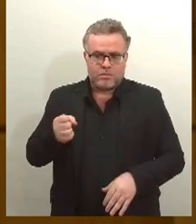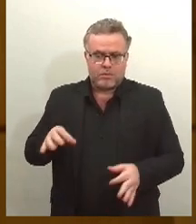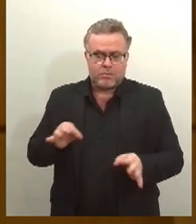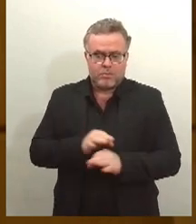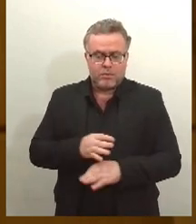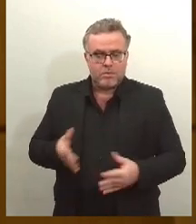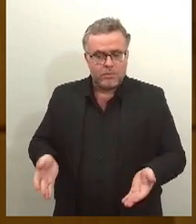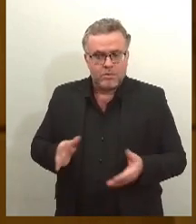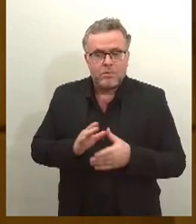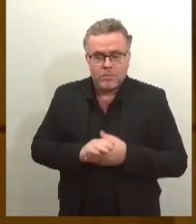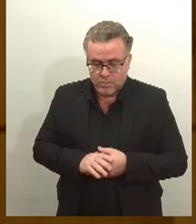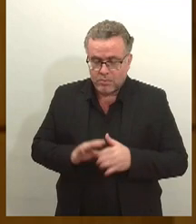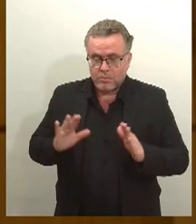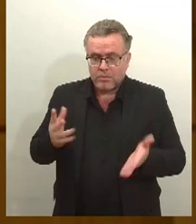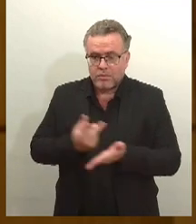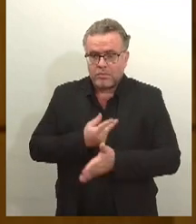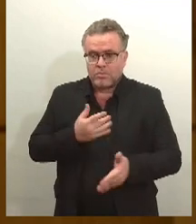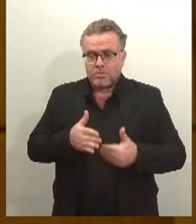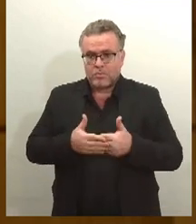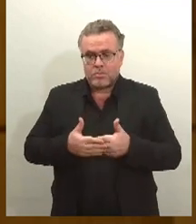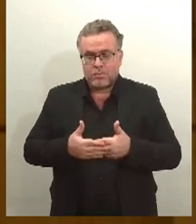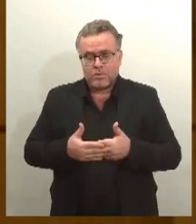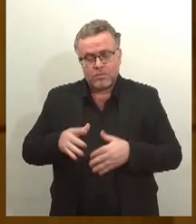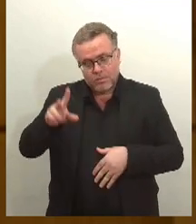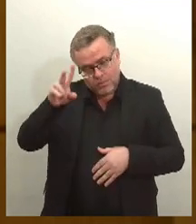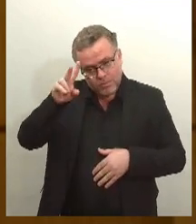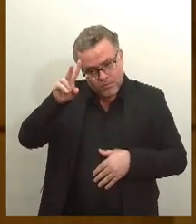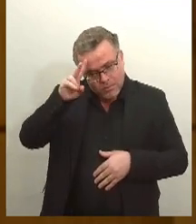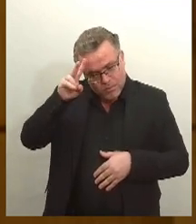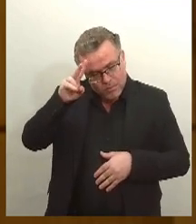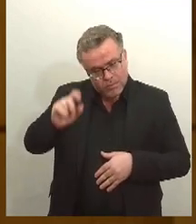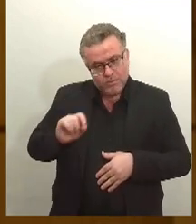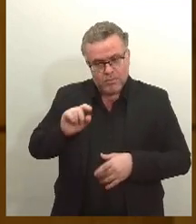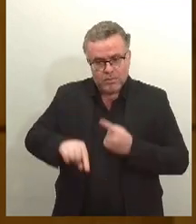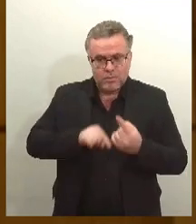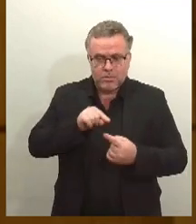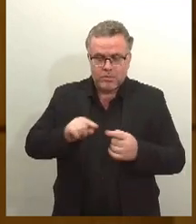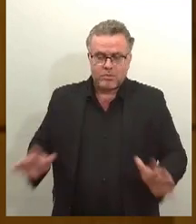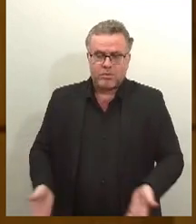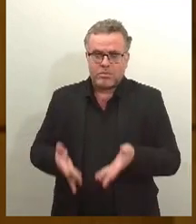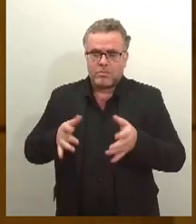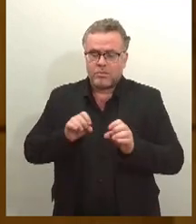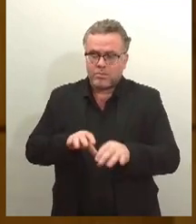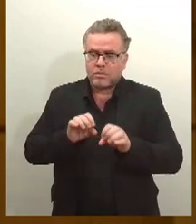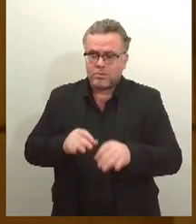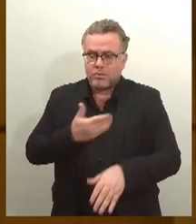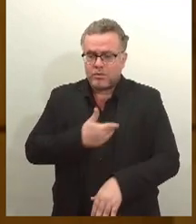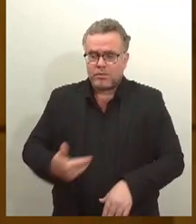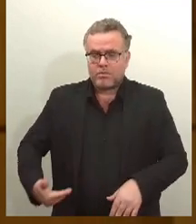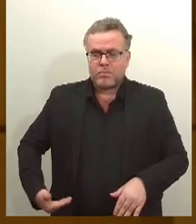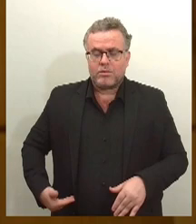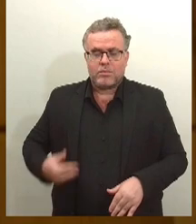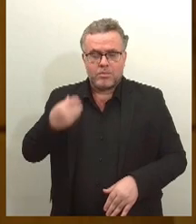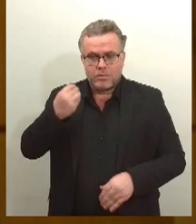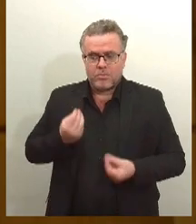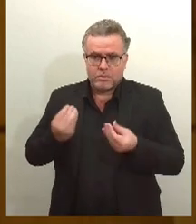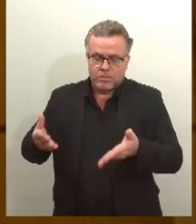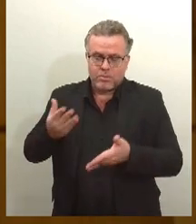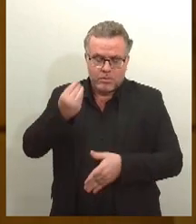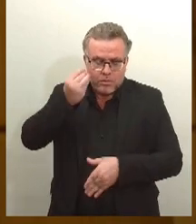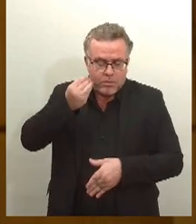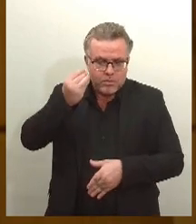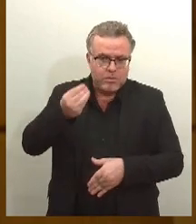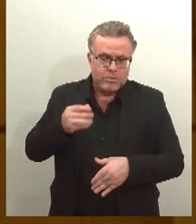evento, iniciado nesta segunda-feira, tem como objetivo fortalecer o ensino público, trocando experiências e buscando alternativas para